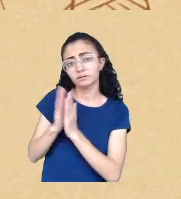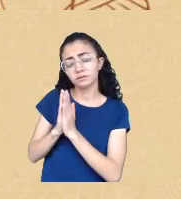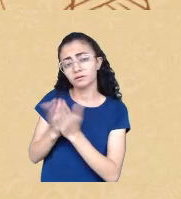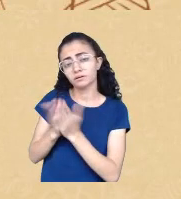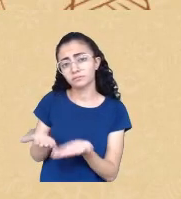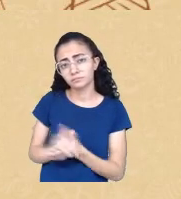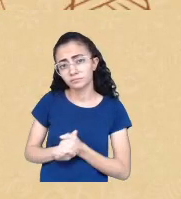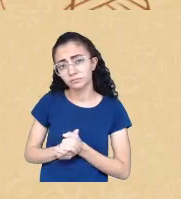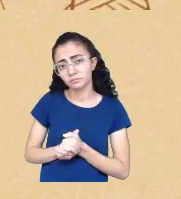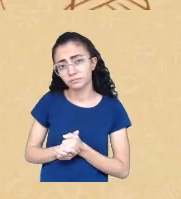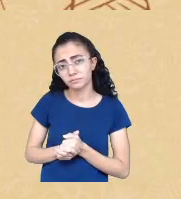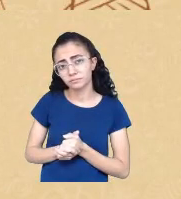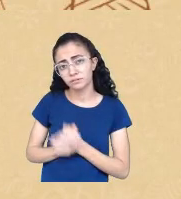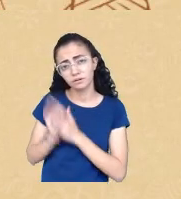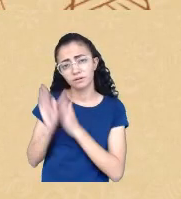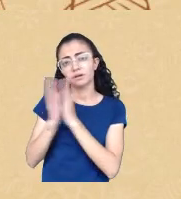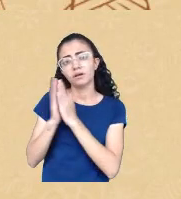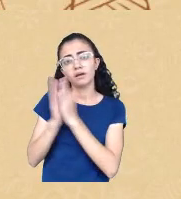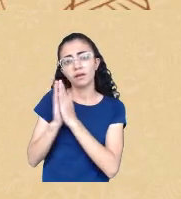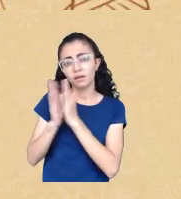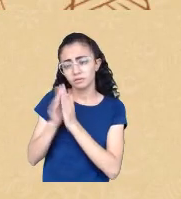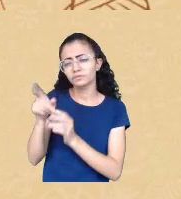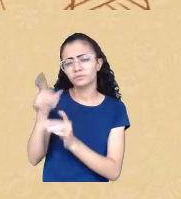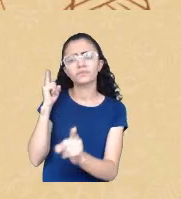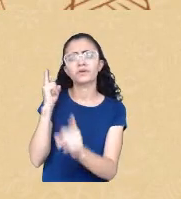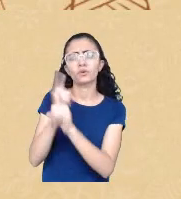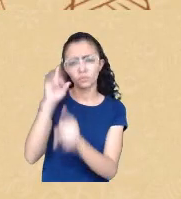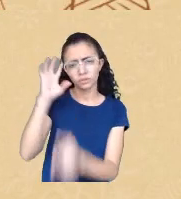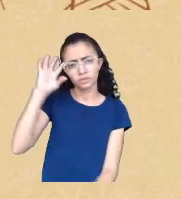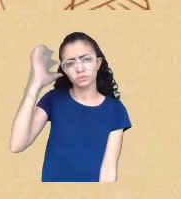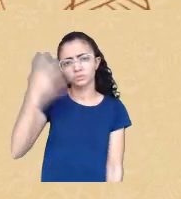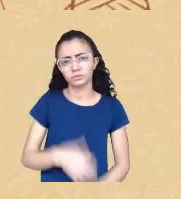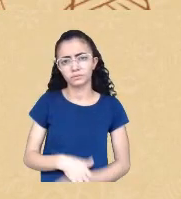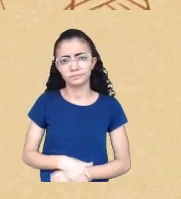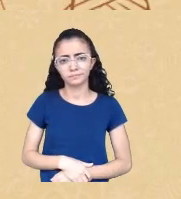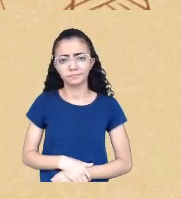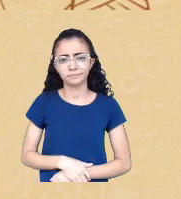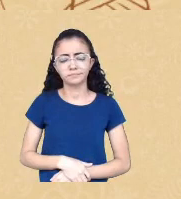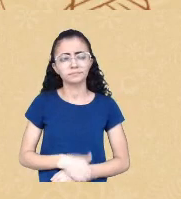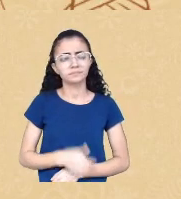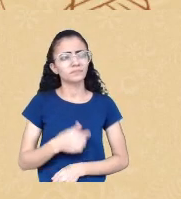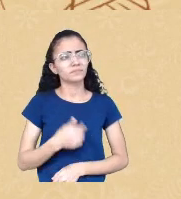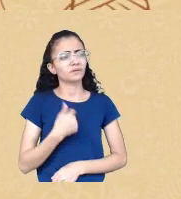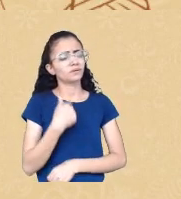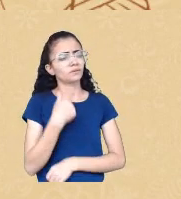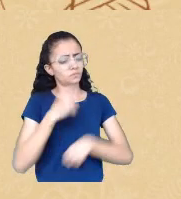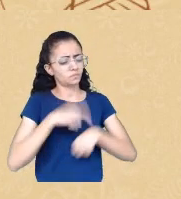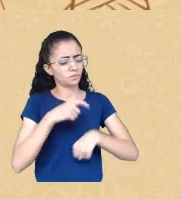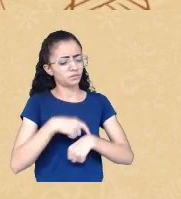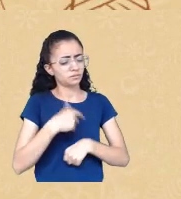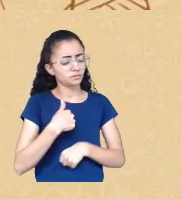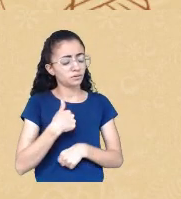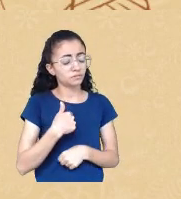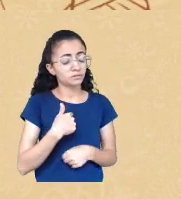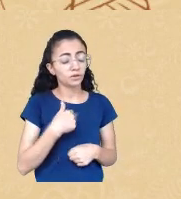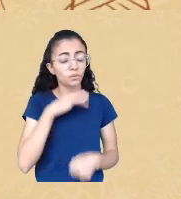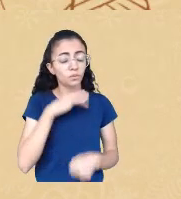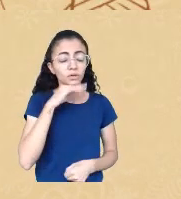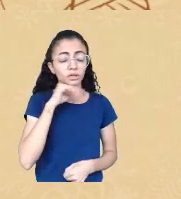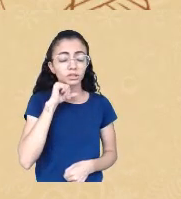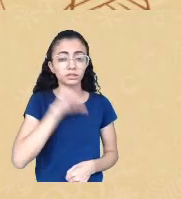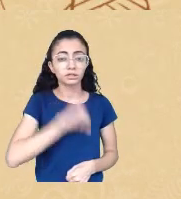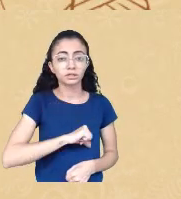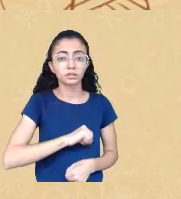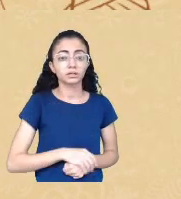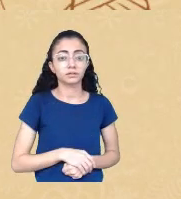reze que você vai encontrar uma solução e eu naquele momento estava tão debilitada que se tem uma coisa que eu sou eu sou